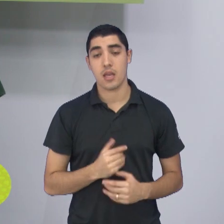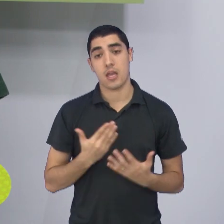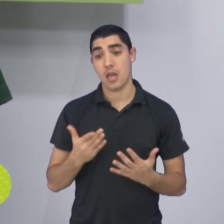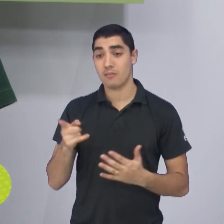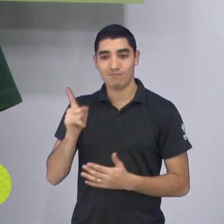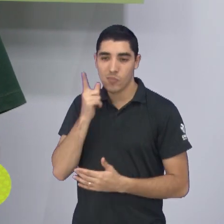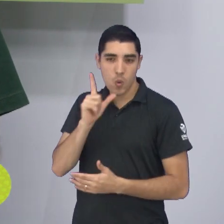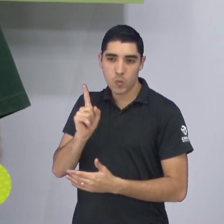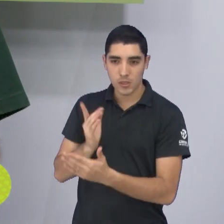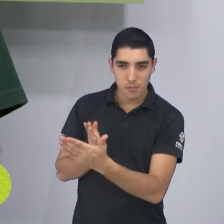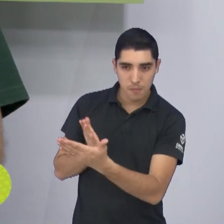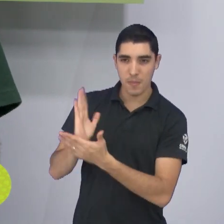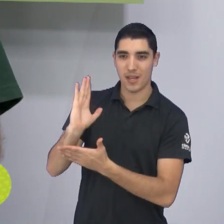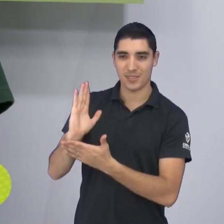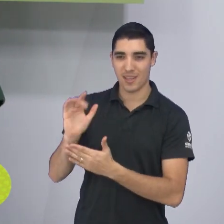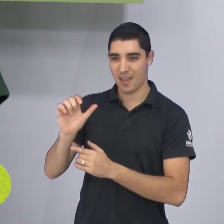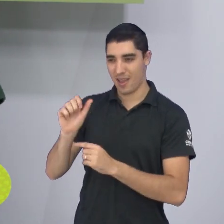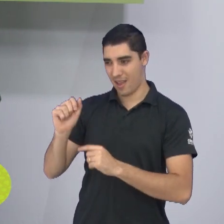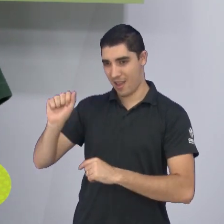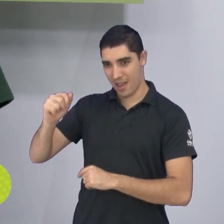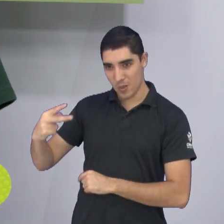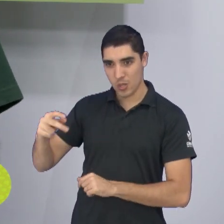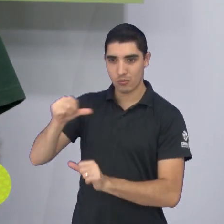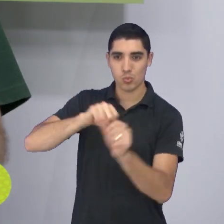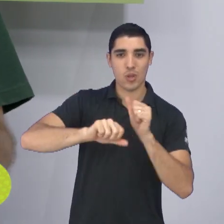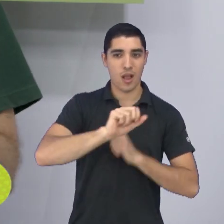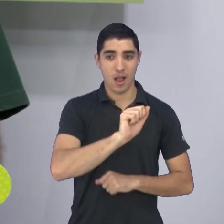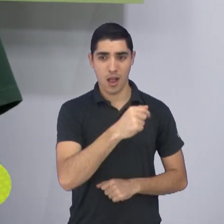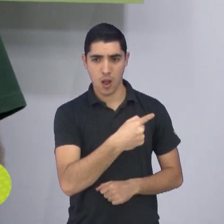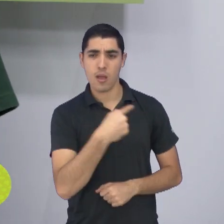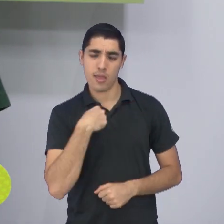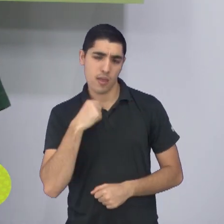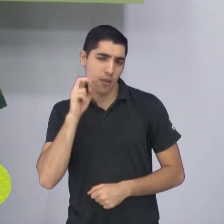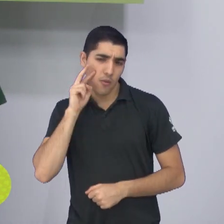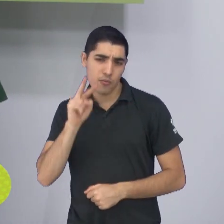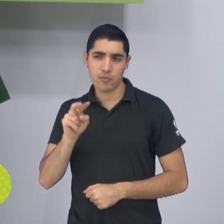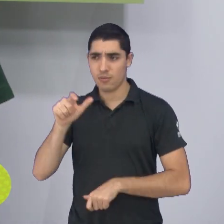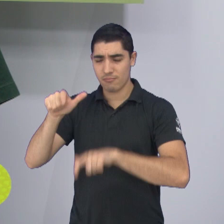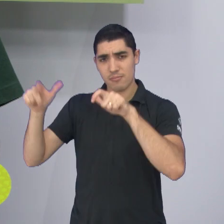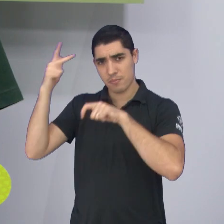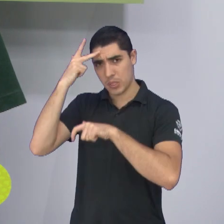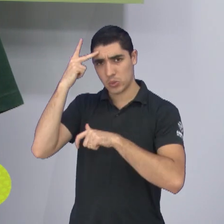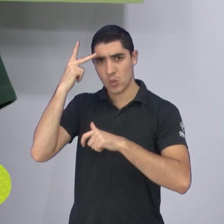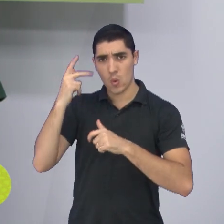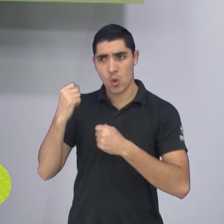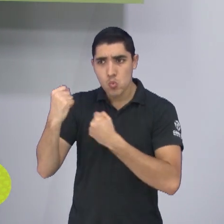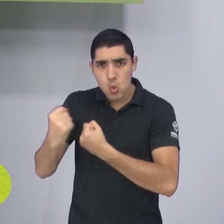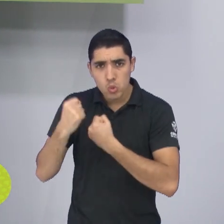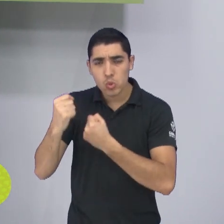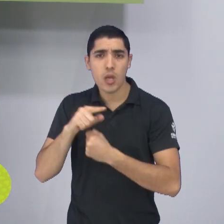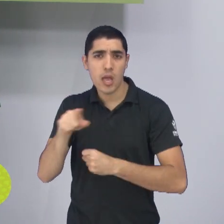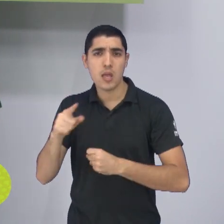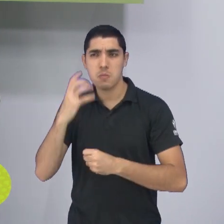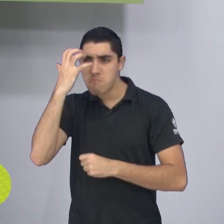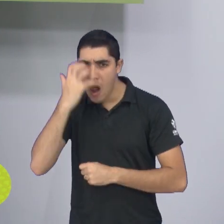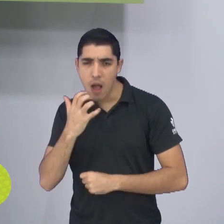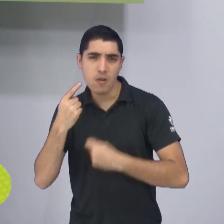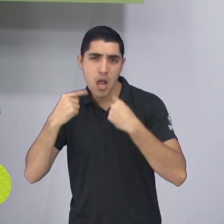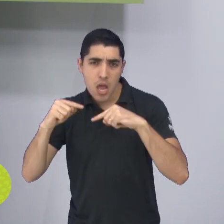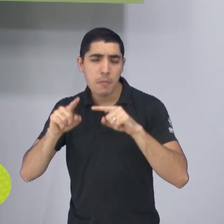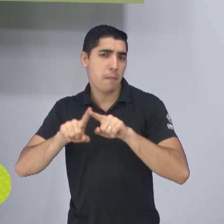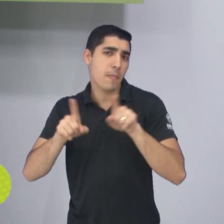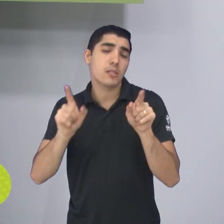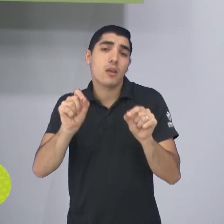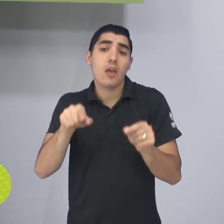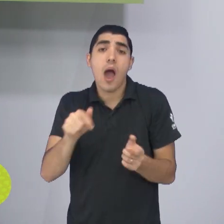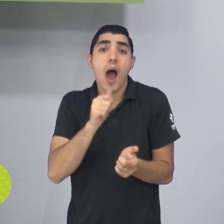veio, mas também eu li muitos comentários dos torcedores, logicamente bravos, mas é um começo de SAF, um começo de trabalho, que